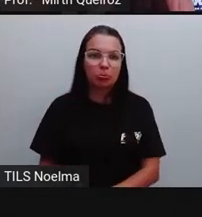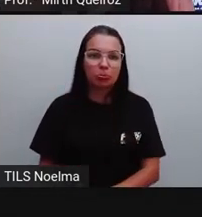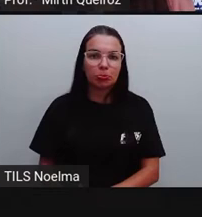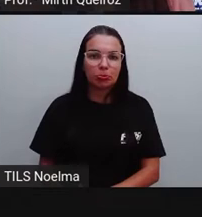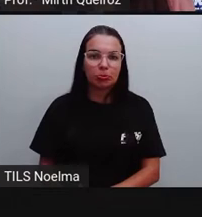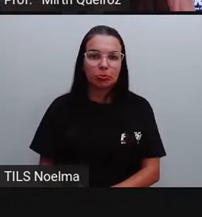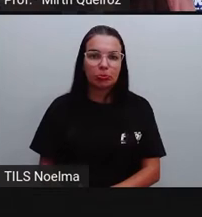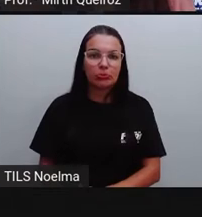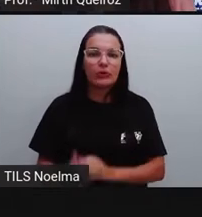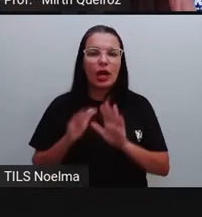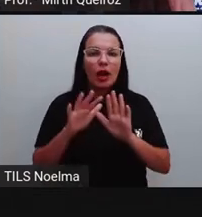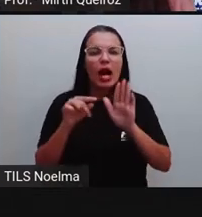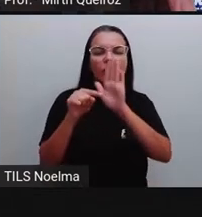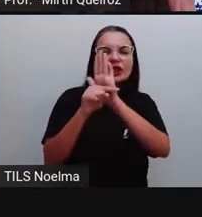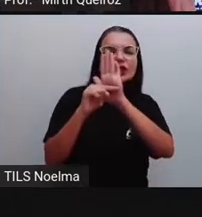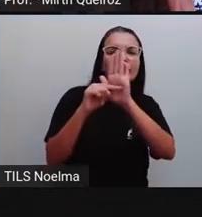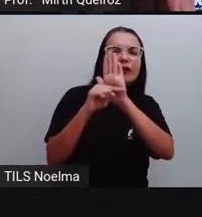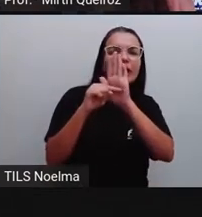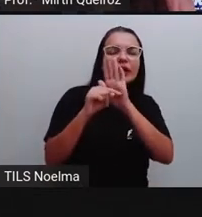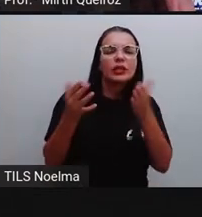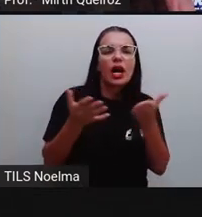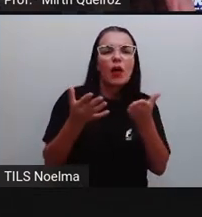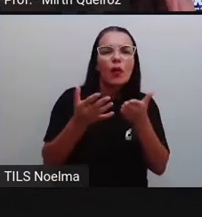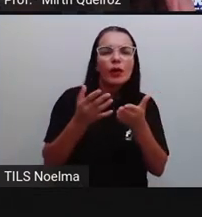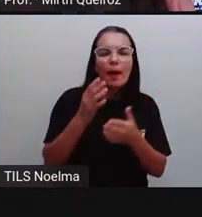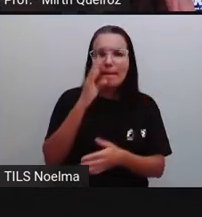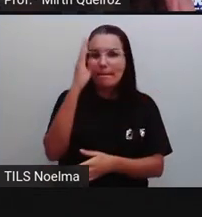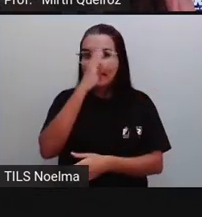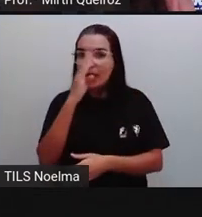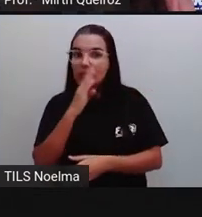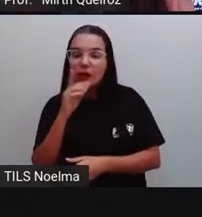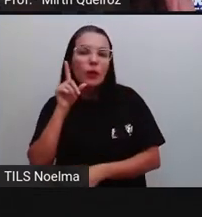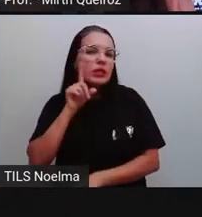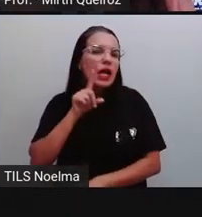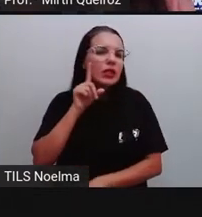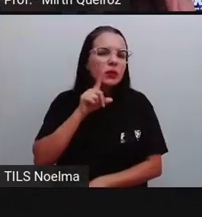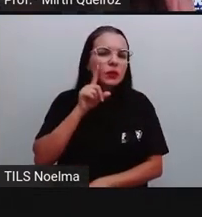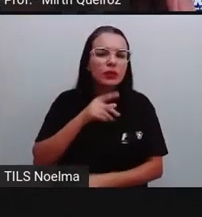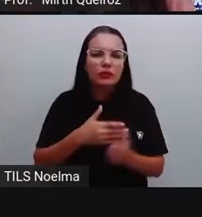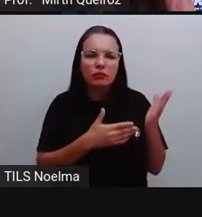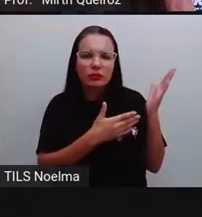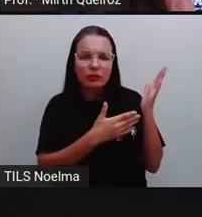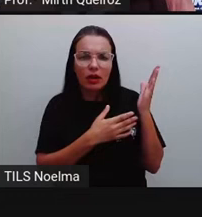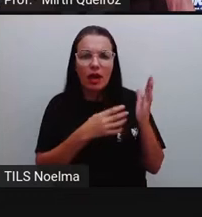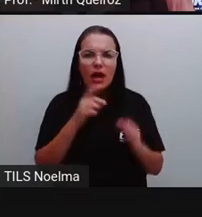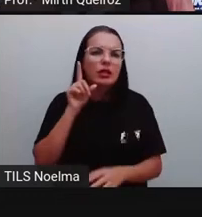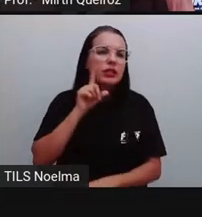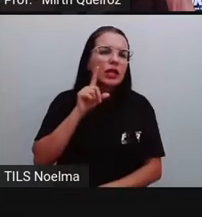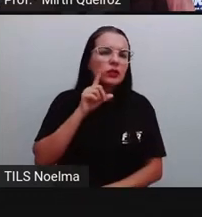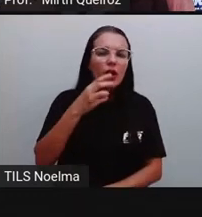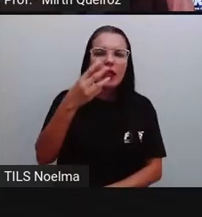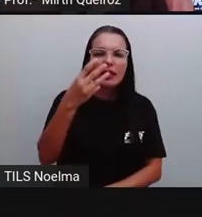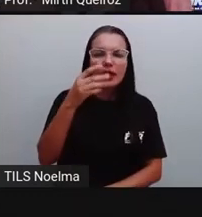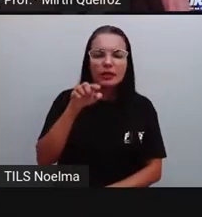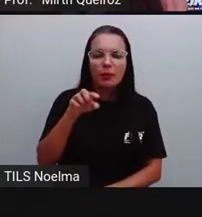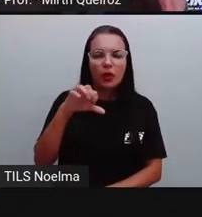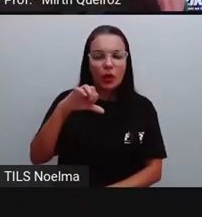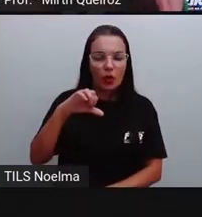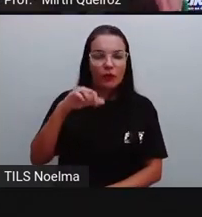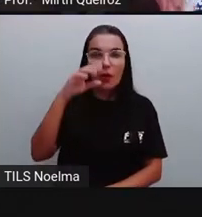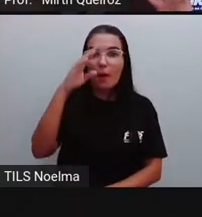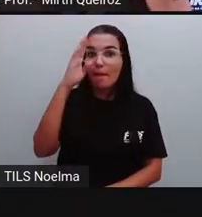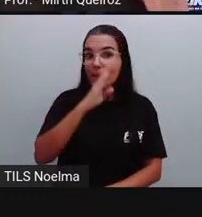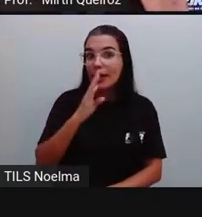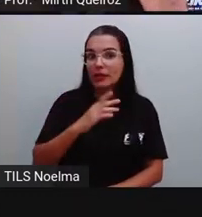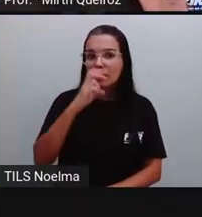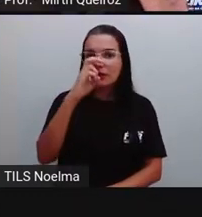diferença entre o Brasil e os Estados Unidos? Olha só, os Estados Unidos tem 3,9. O Brasil 5